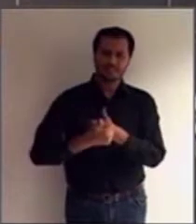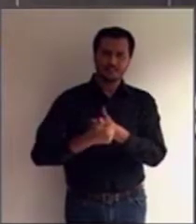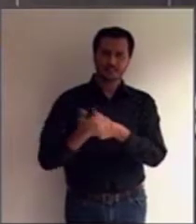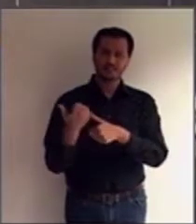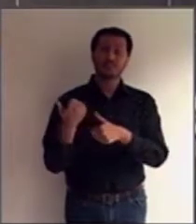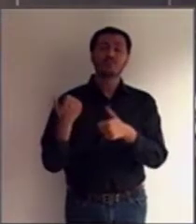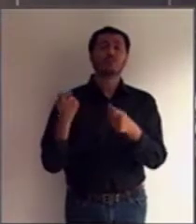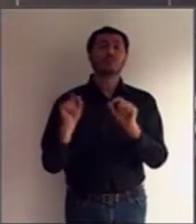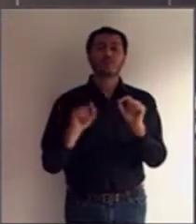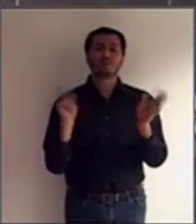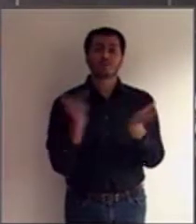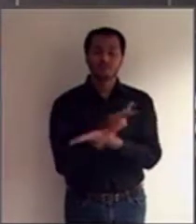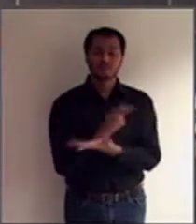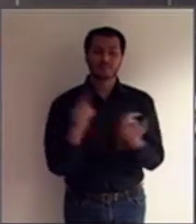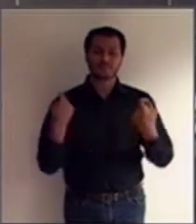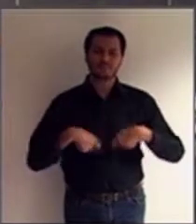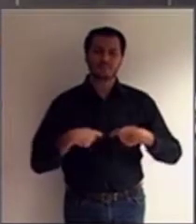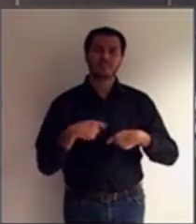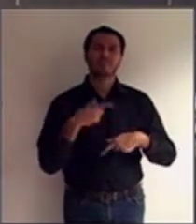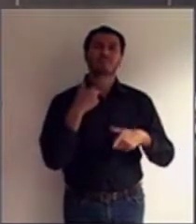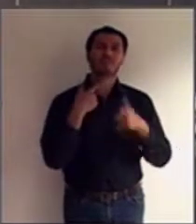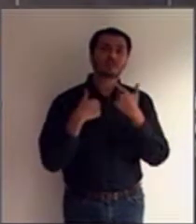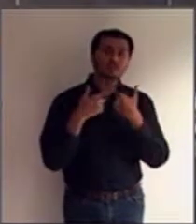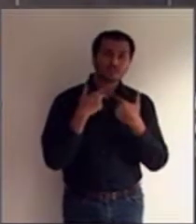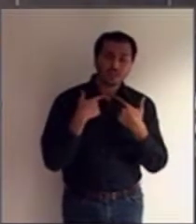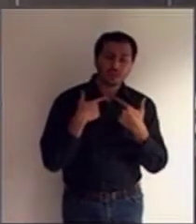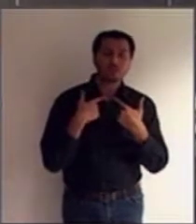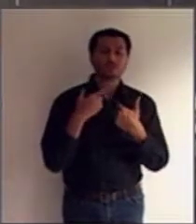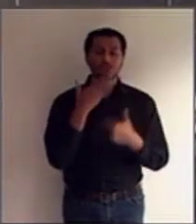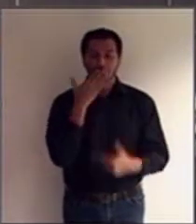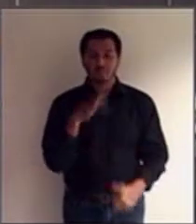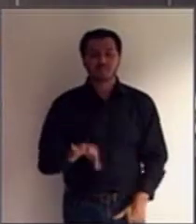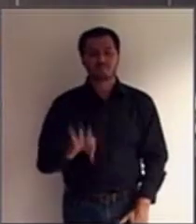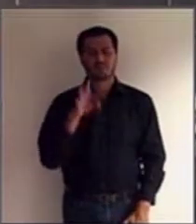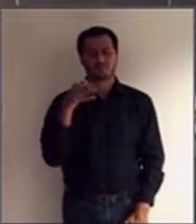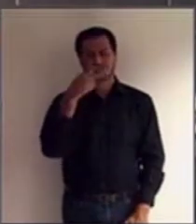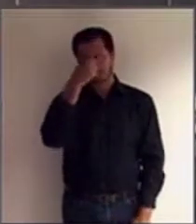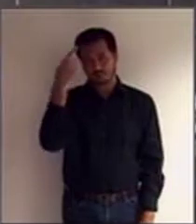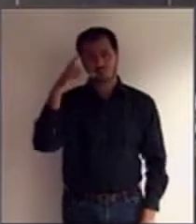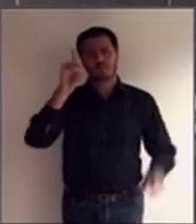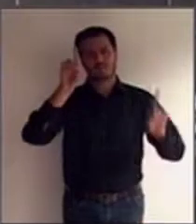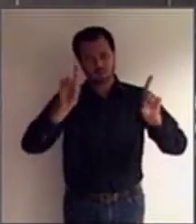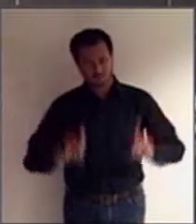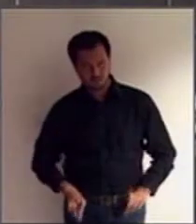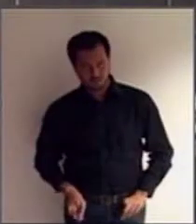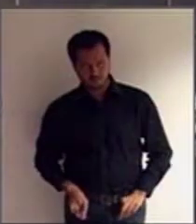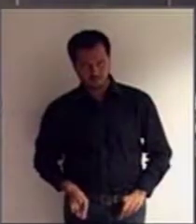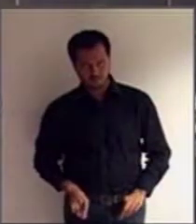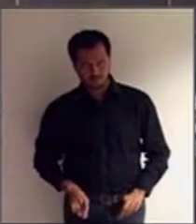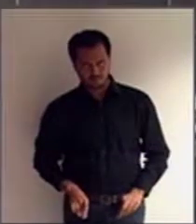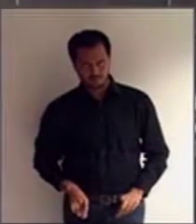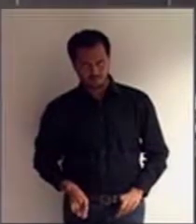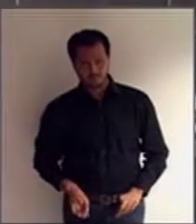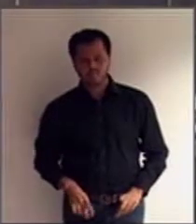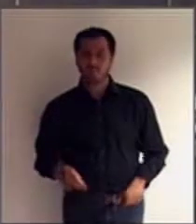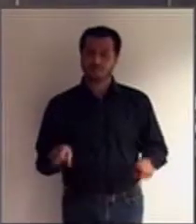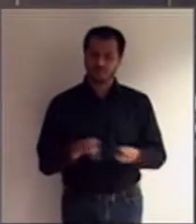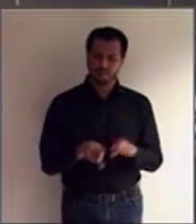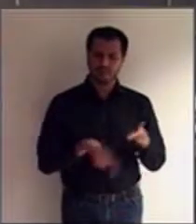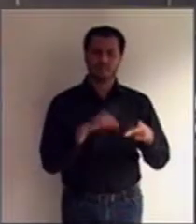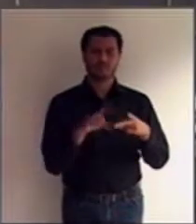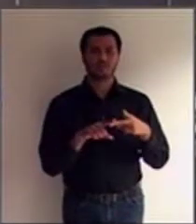respeitar a vontade e as preferências da pessoa com deficiência, que seja isenta de conflito de